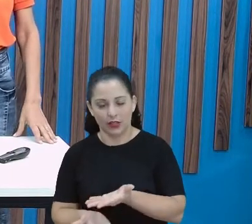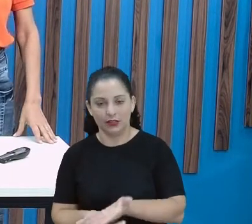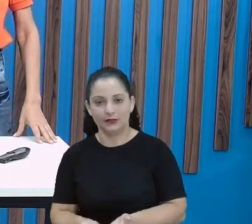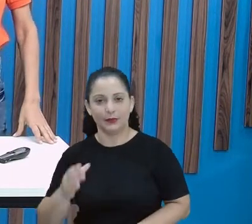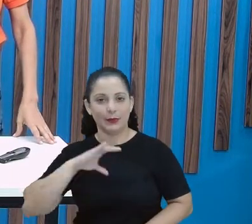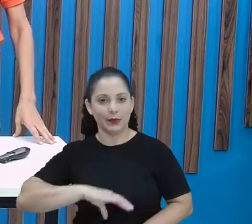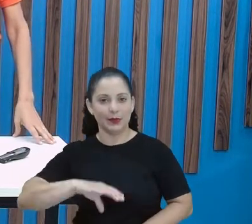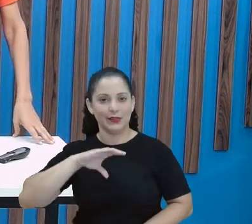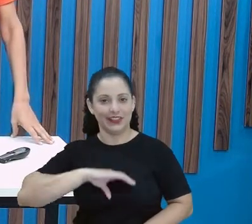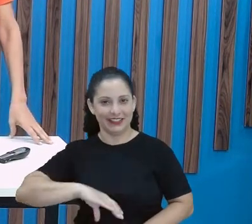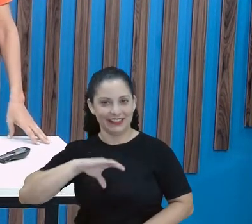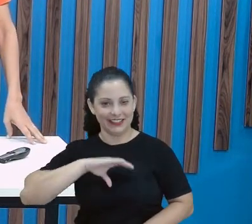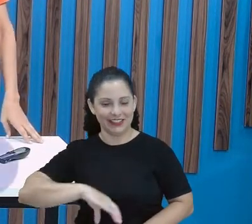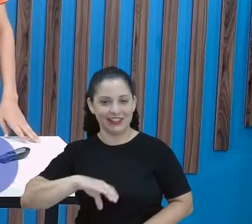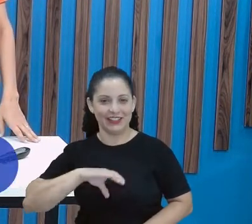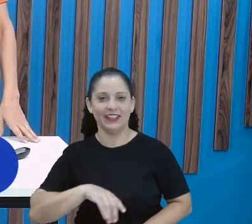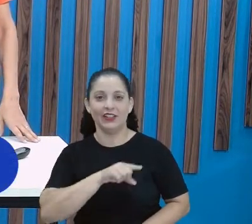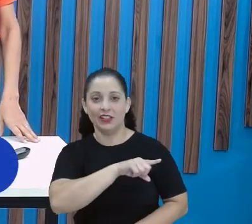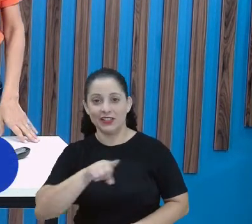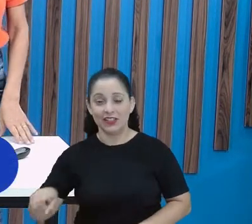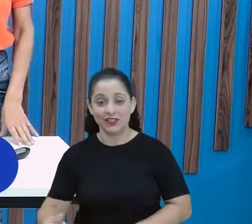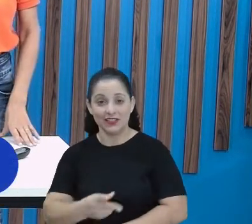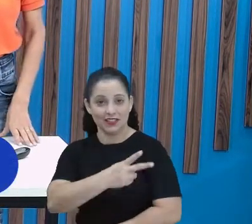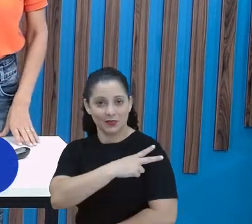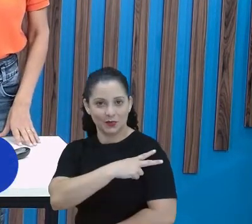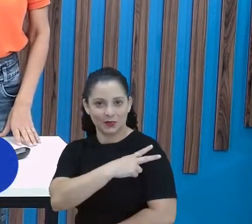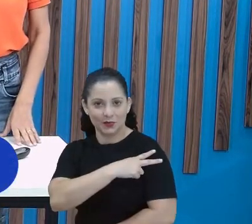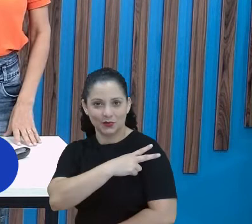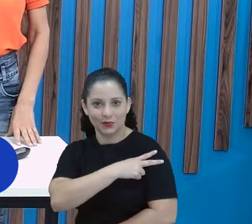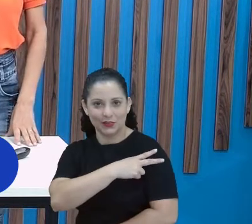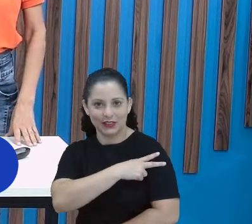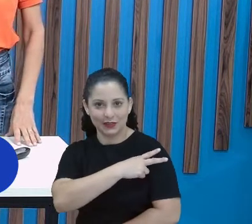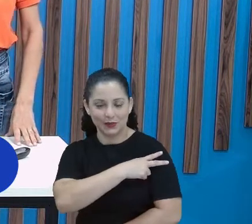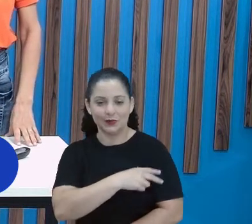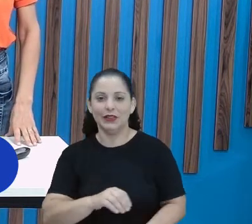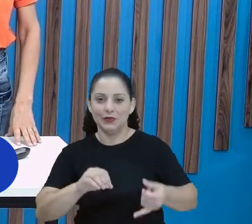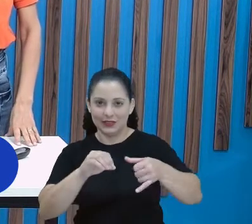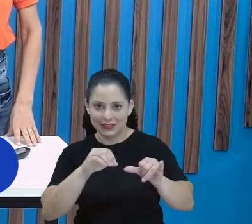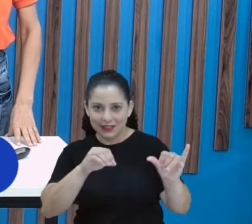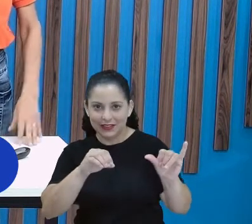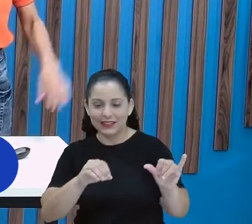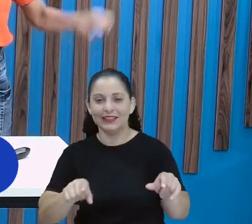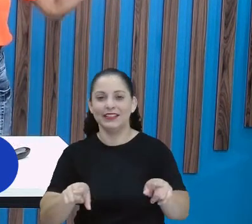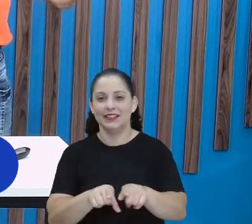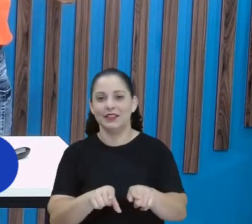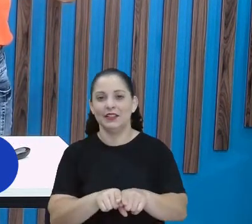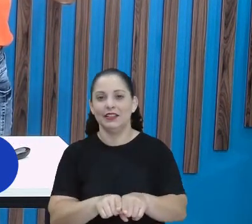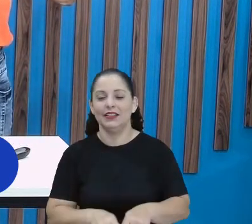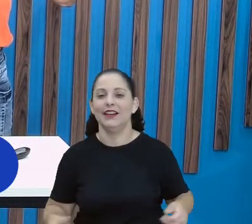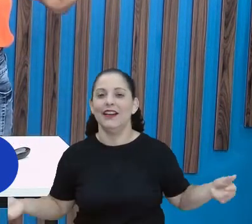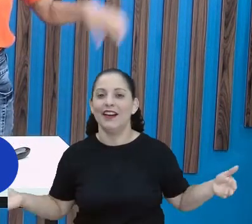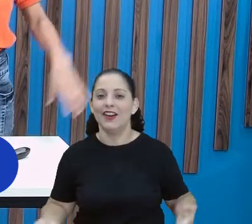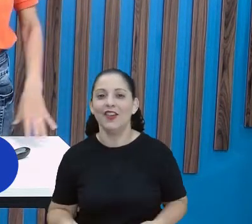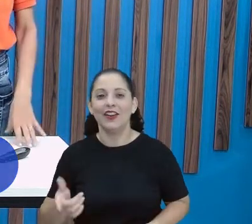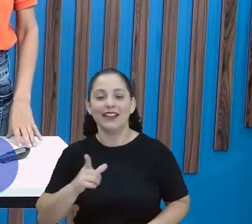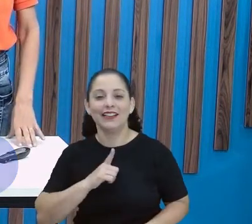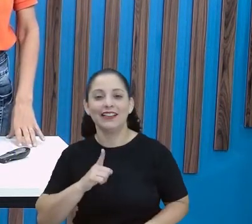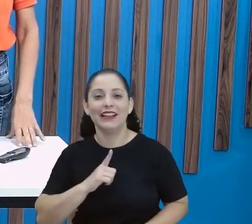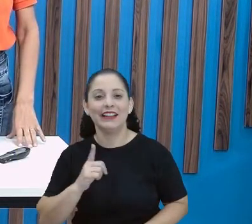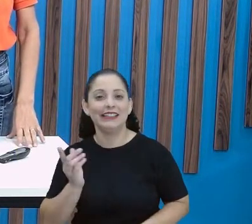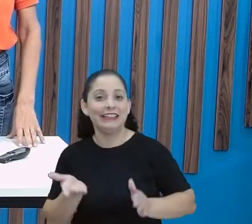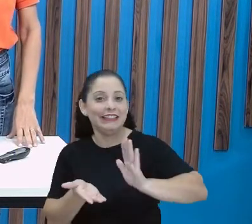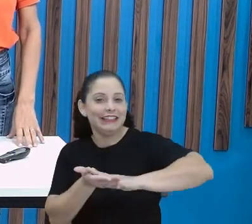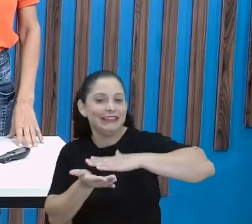de língua portuguesa para as turmas do segundo ano e do Se Liga. Olha, deste lado aqui está a